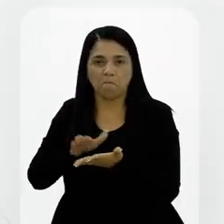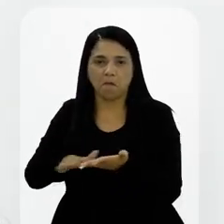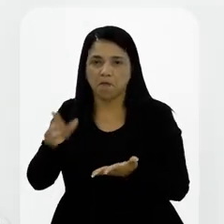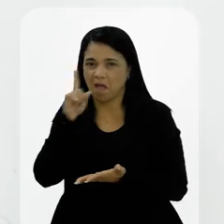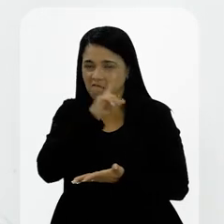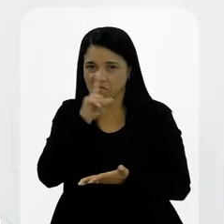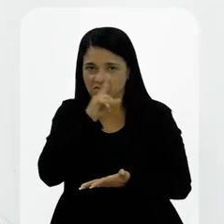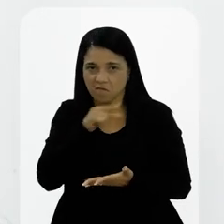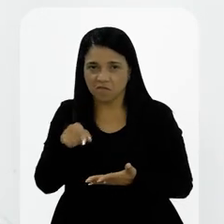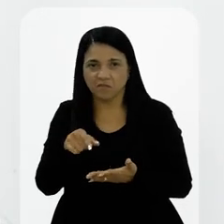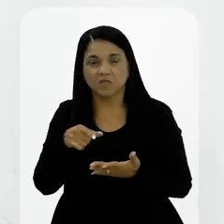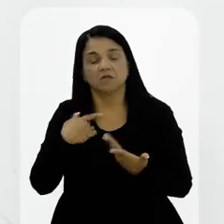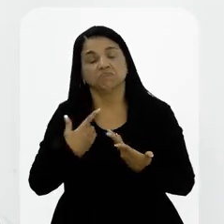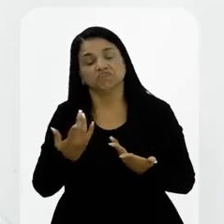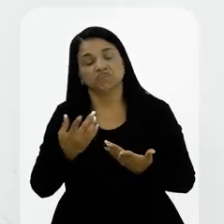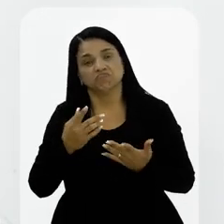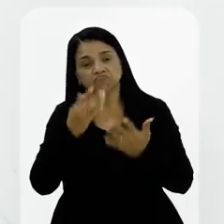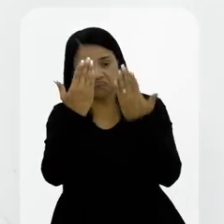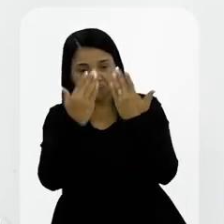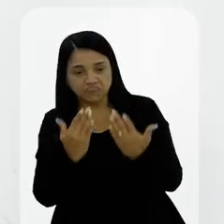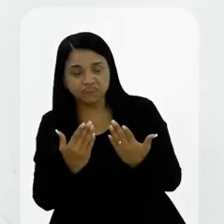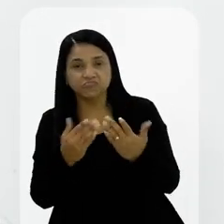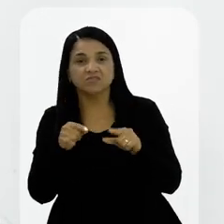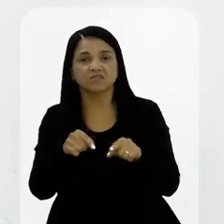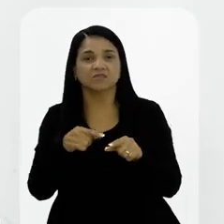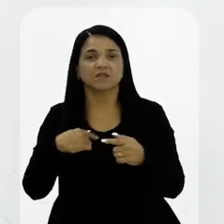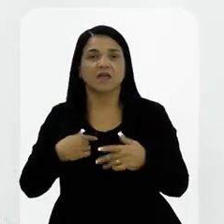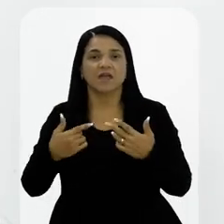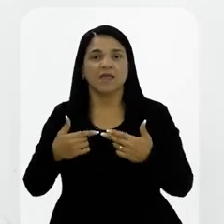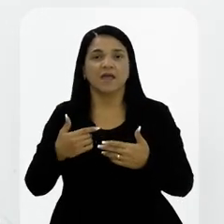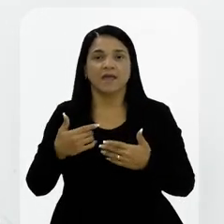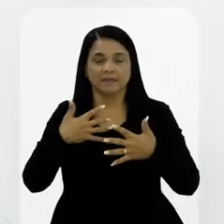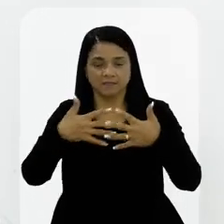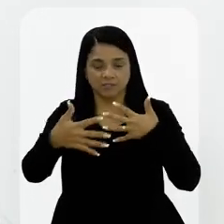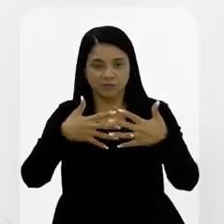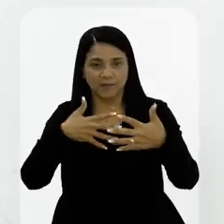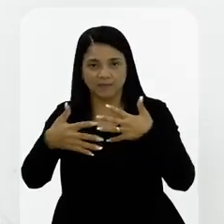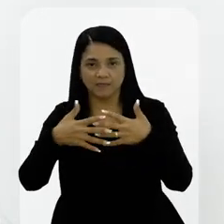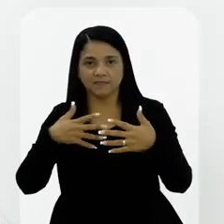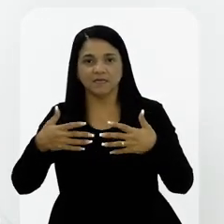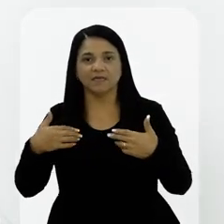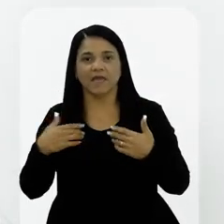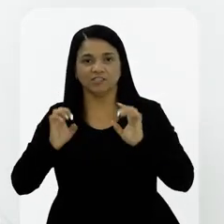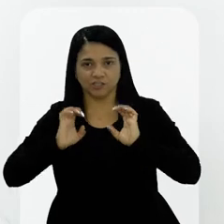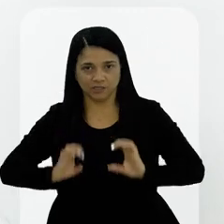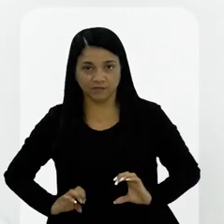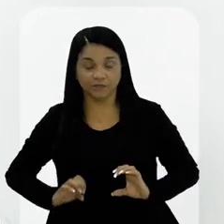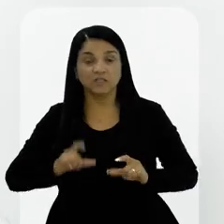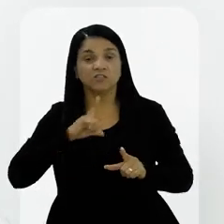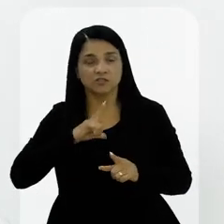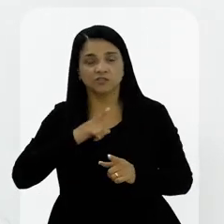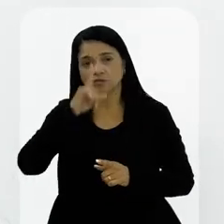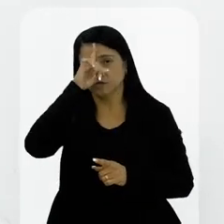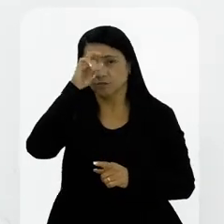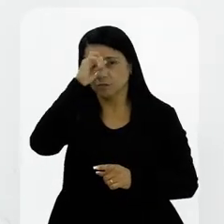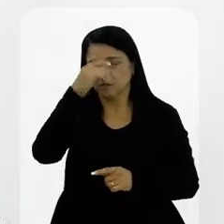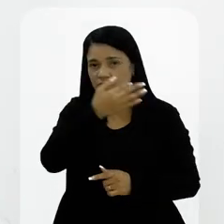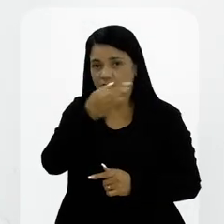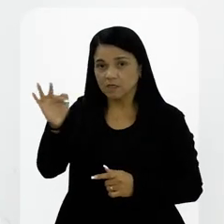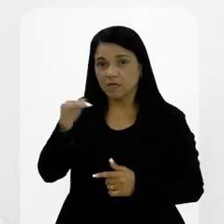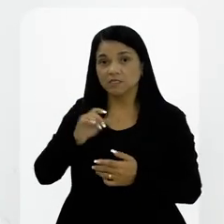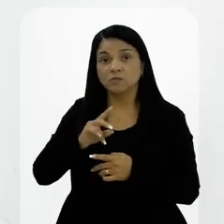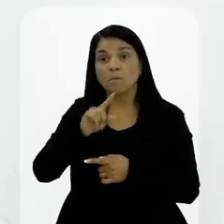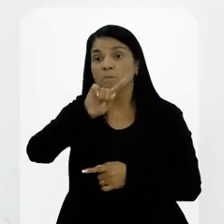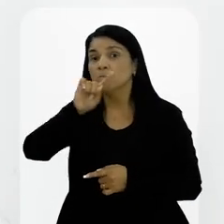não observando aí os critérios de ética, de transparência, enquanto nós tínhamos nos hospitais federais mais de